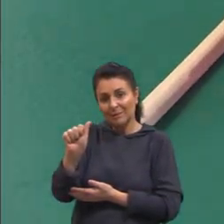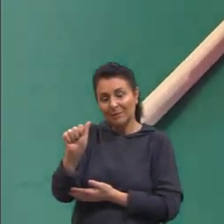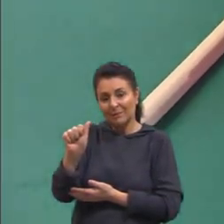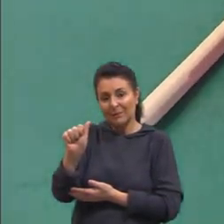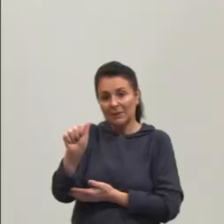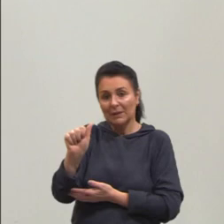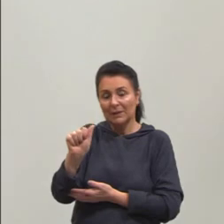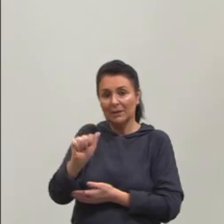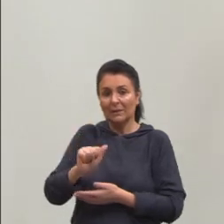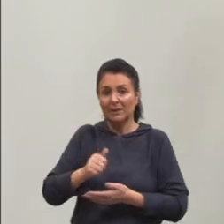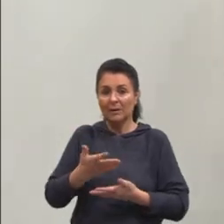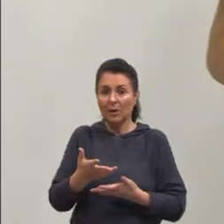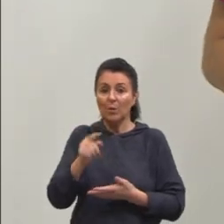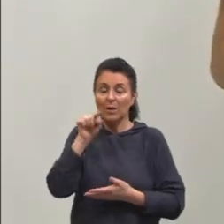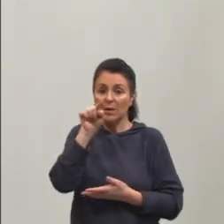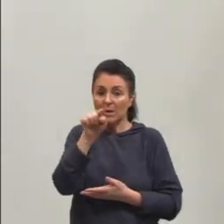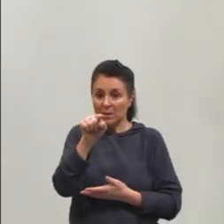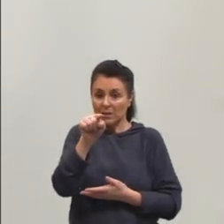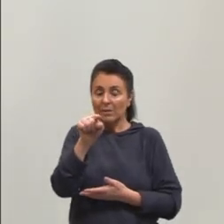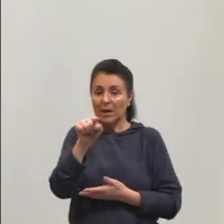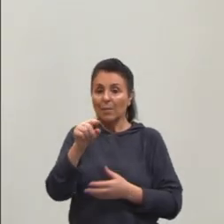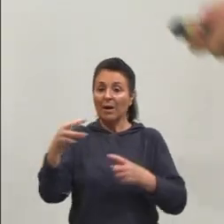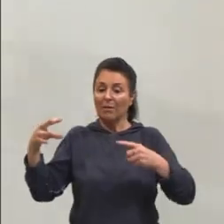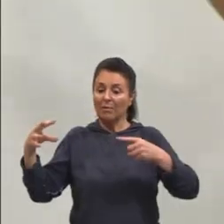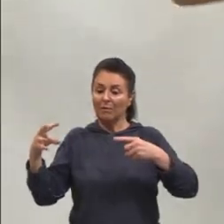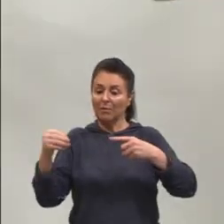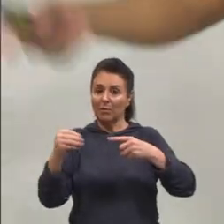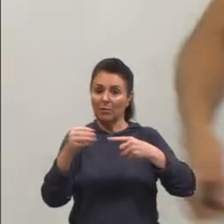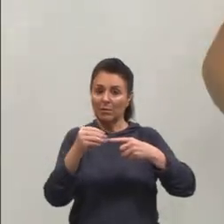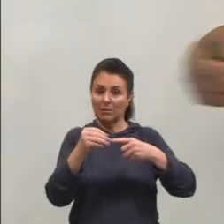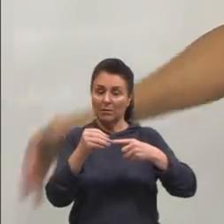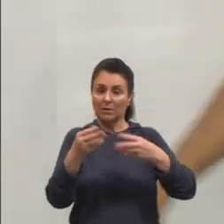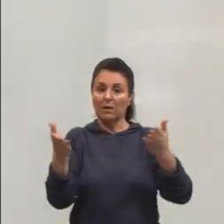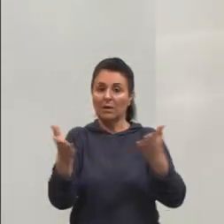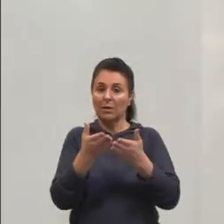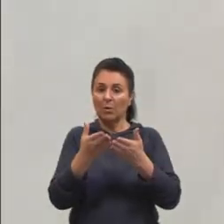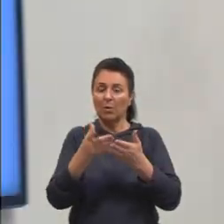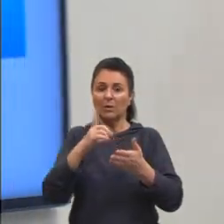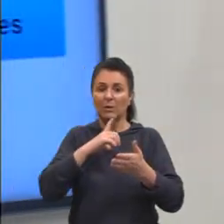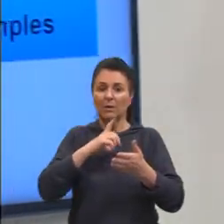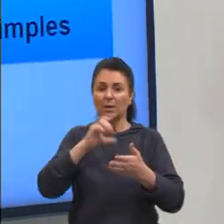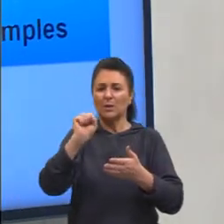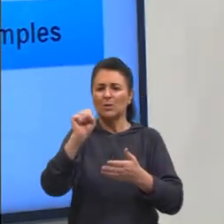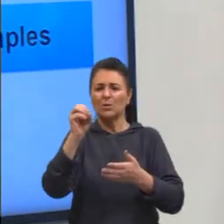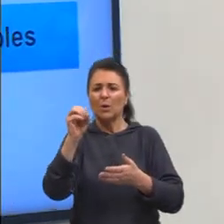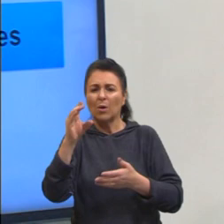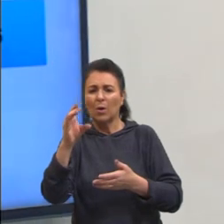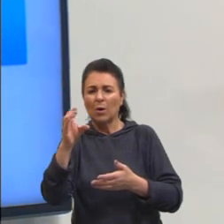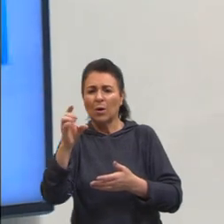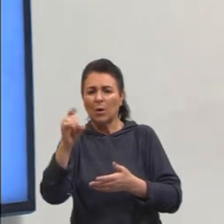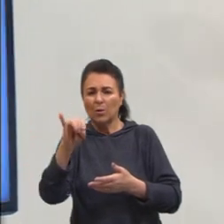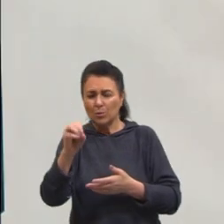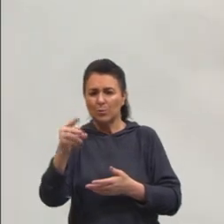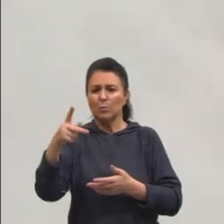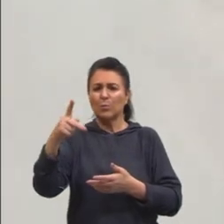Então, gente, isso é uma fagocitose. Depois, nós temos as bombas de sódio, potássio e cálcio.